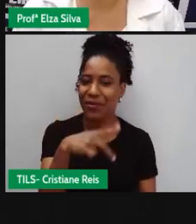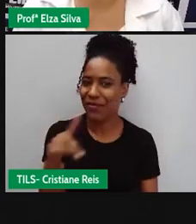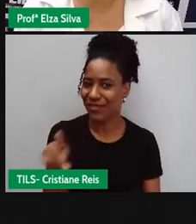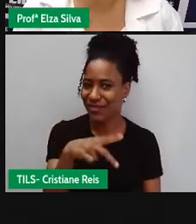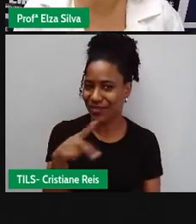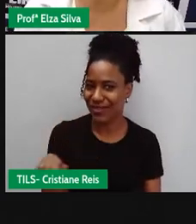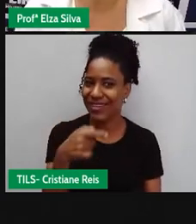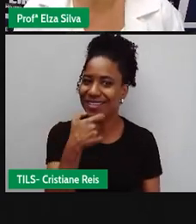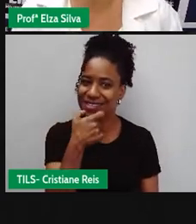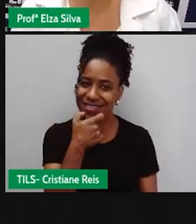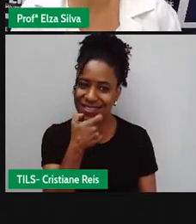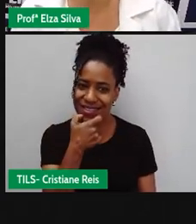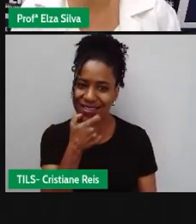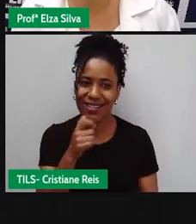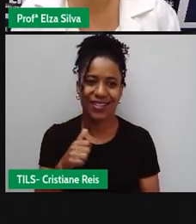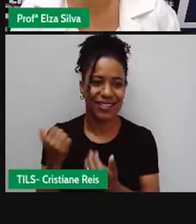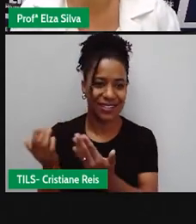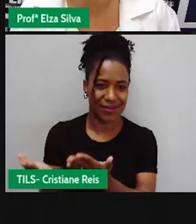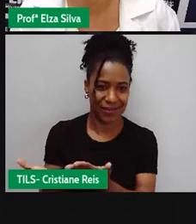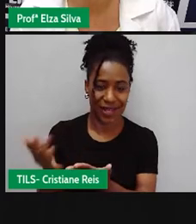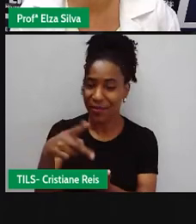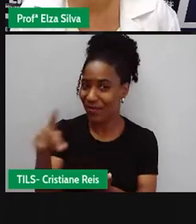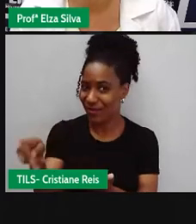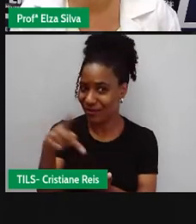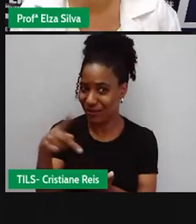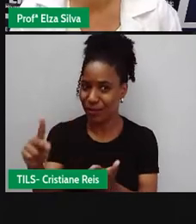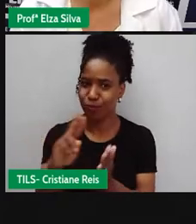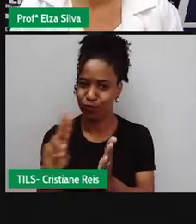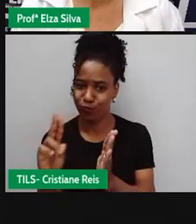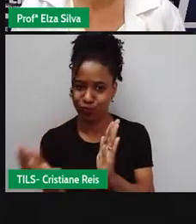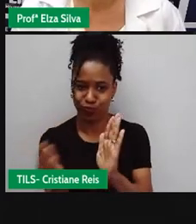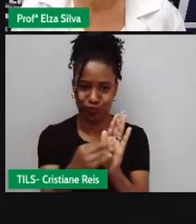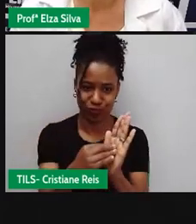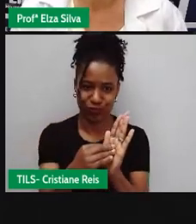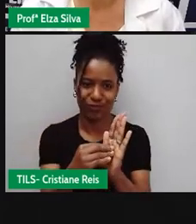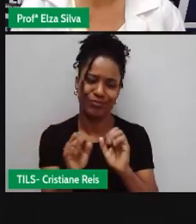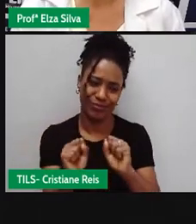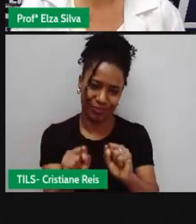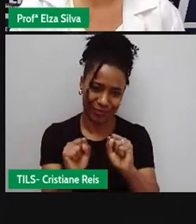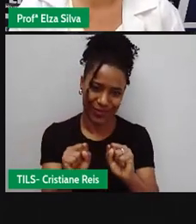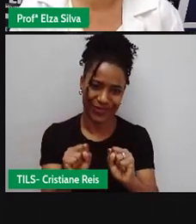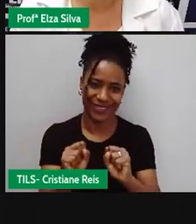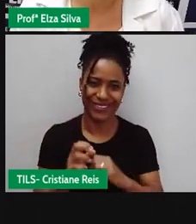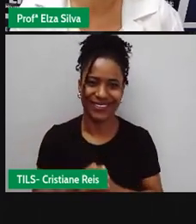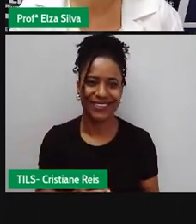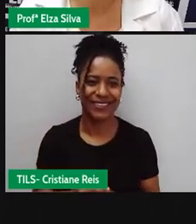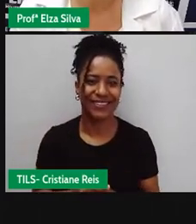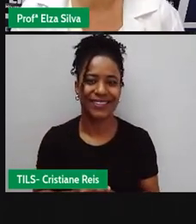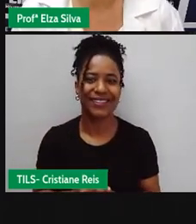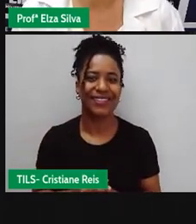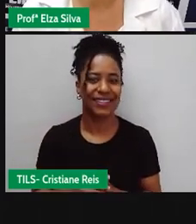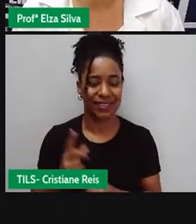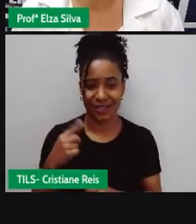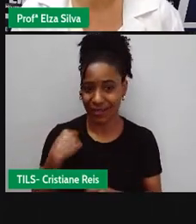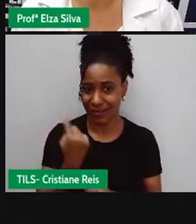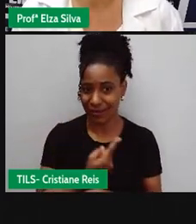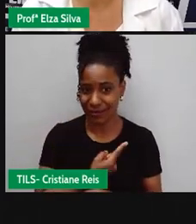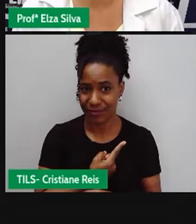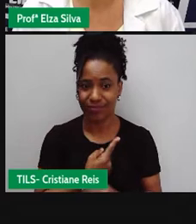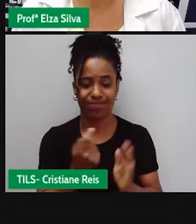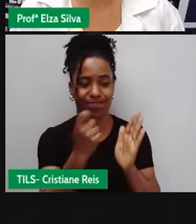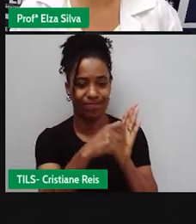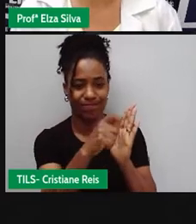tem o professor ou a professora de sua escola. E, como dito antes, vamos juntos colocar aí no